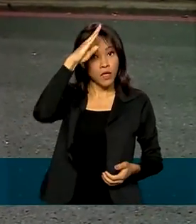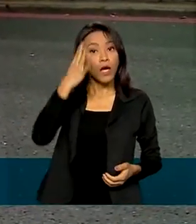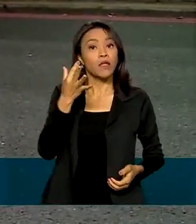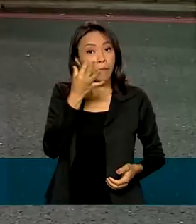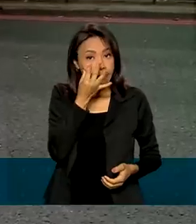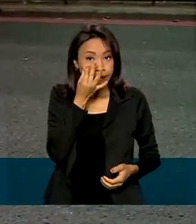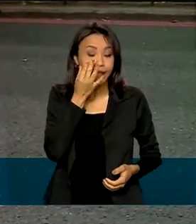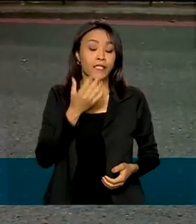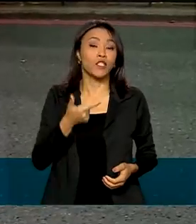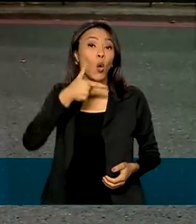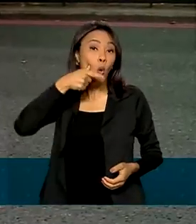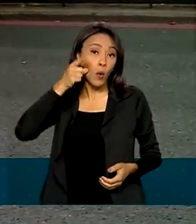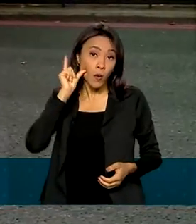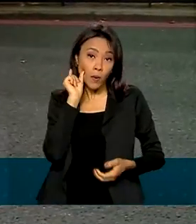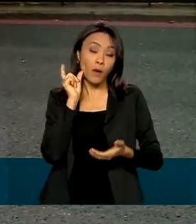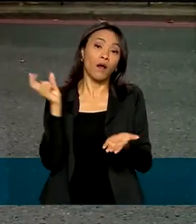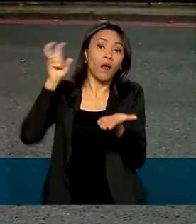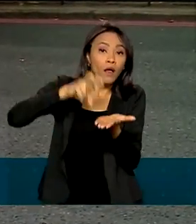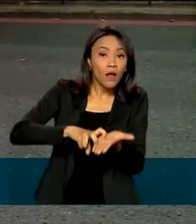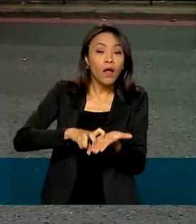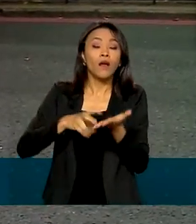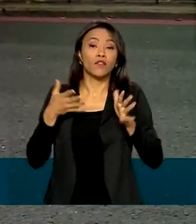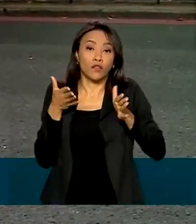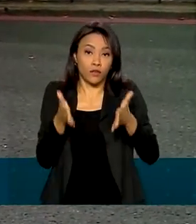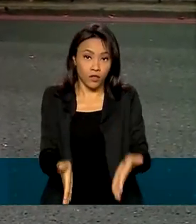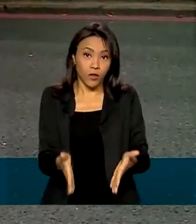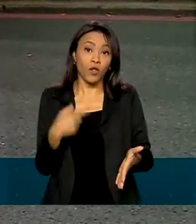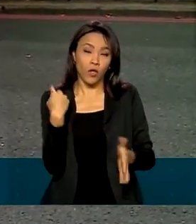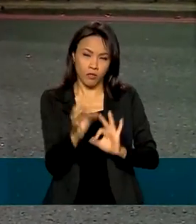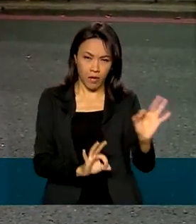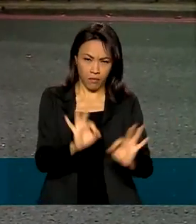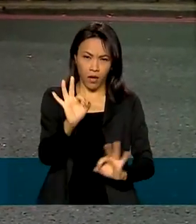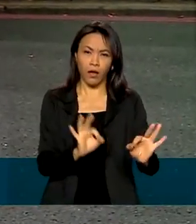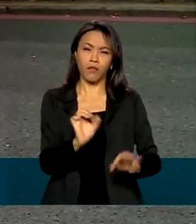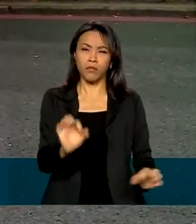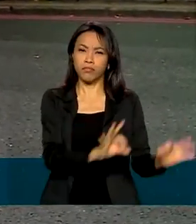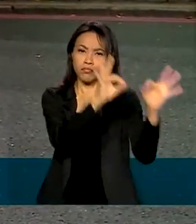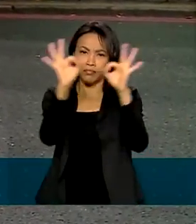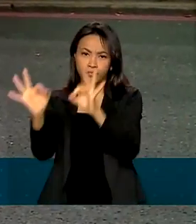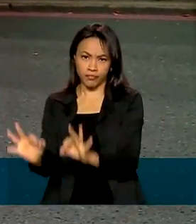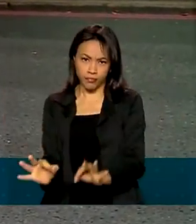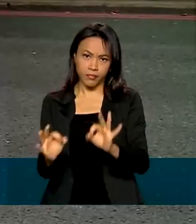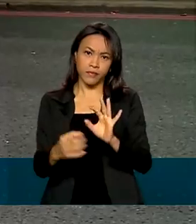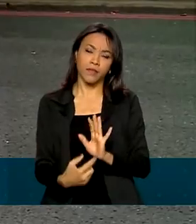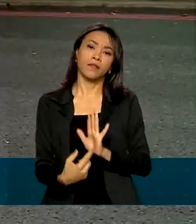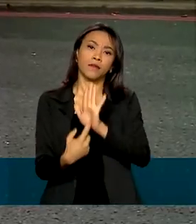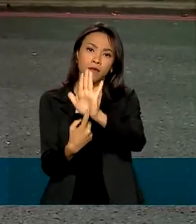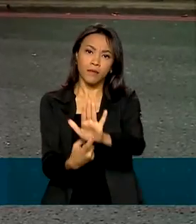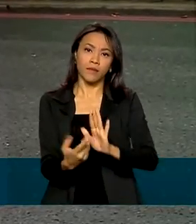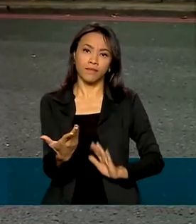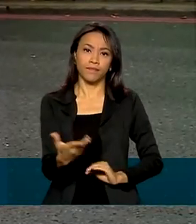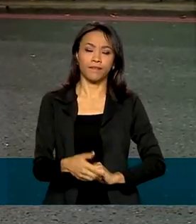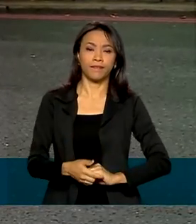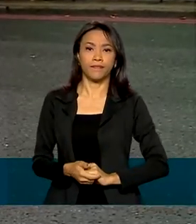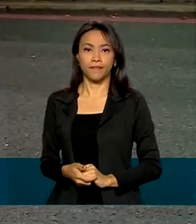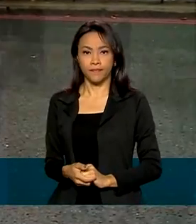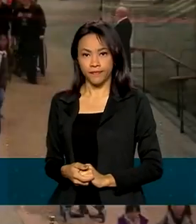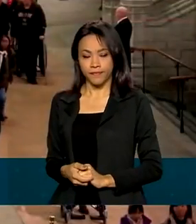presente. Ele chegou ontem pela manhã. A gente preparou uma reportagem sobre a vinda do presidente Jair Bolsonaro. Vamos assistir.